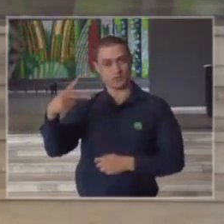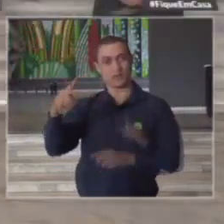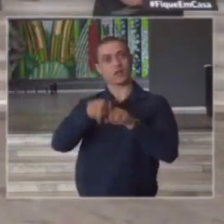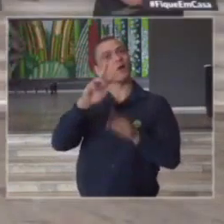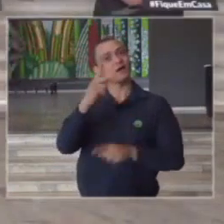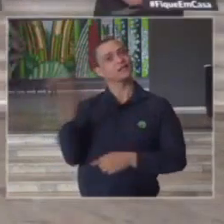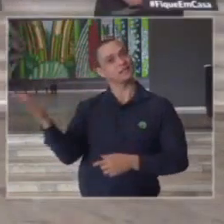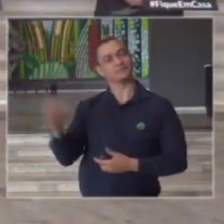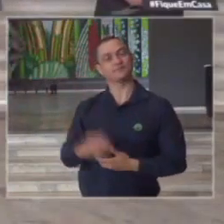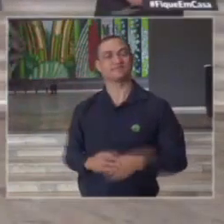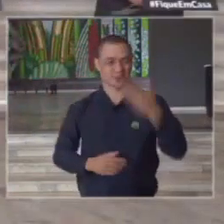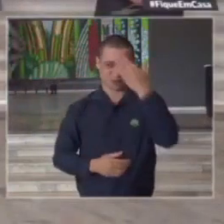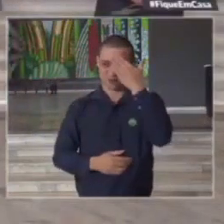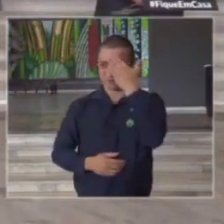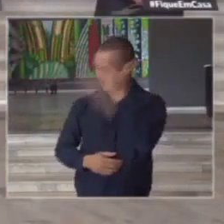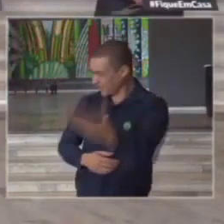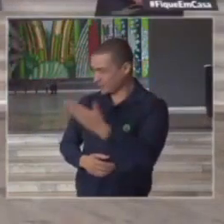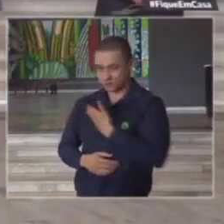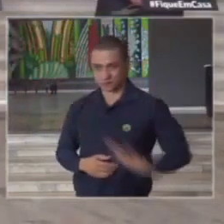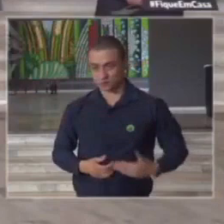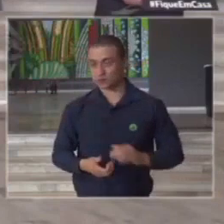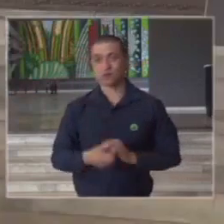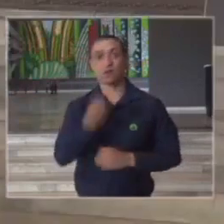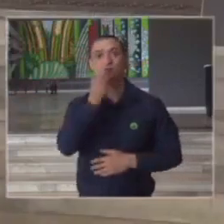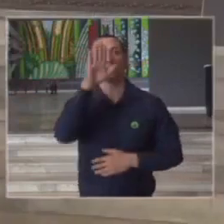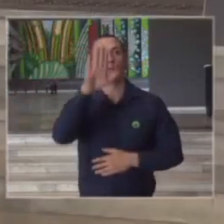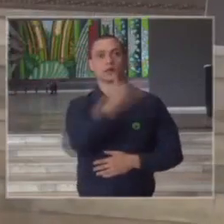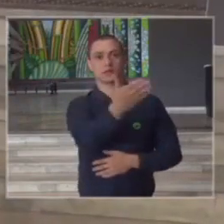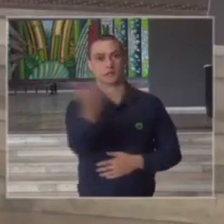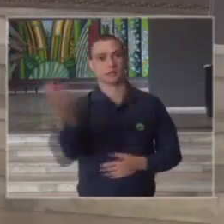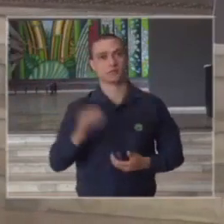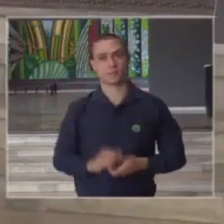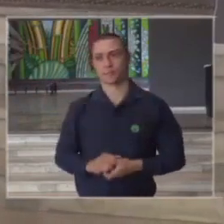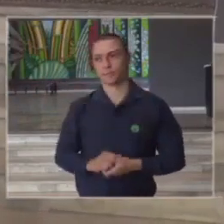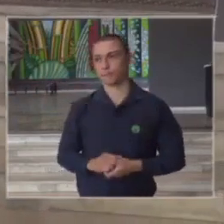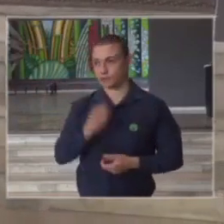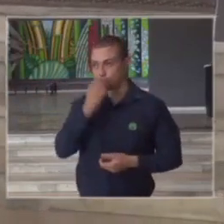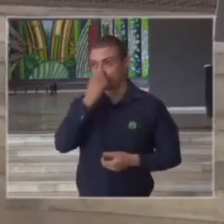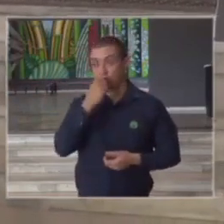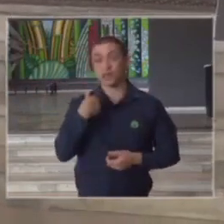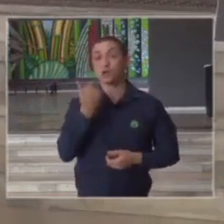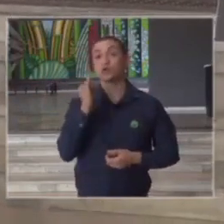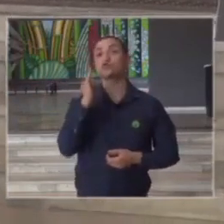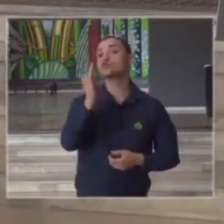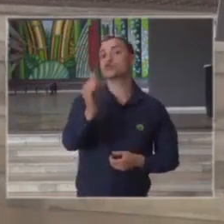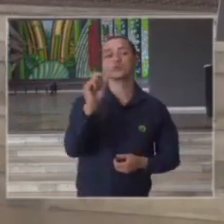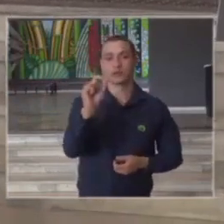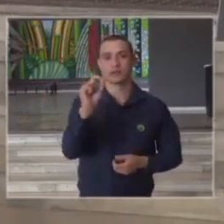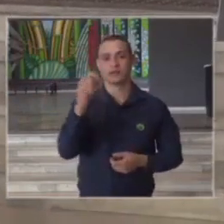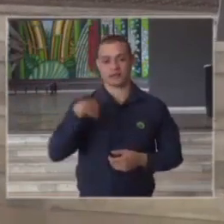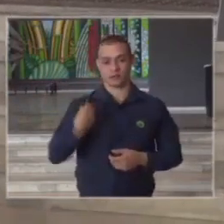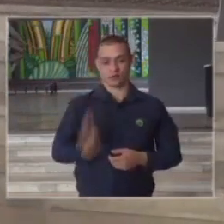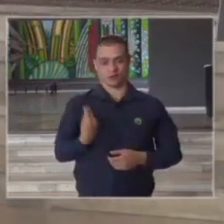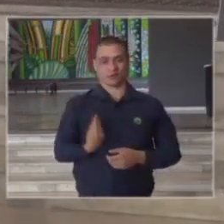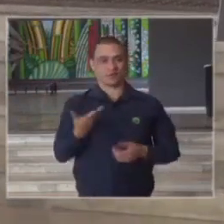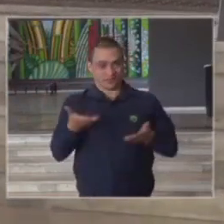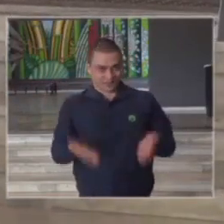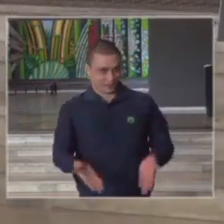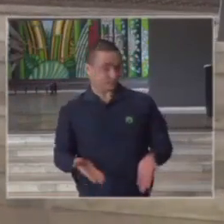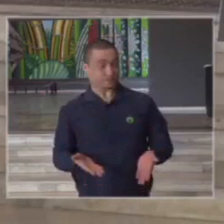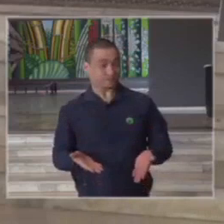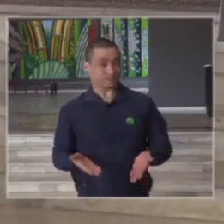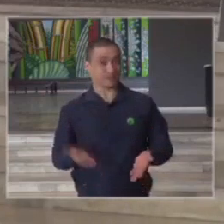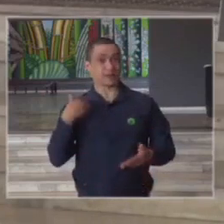Eluísa obrigado governador boa tarde a todos eu queria dizer que eu estou aqui representando